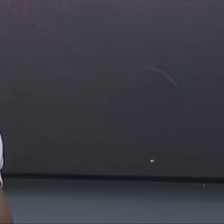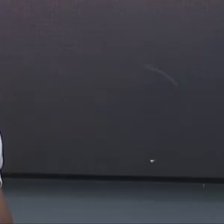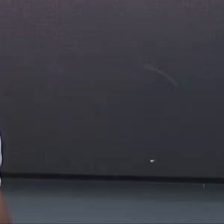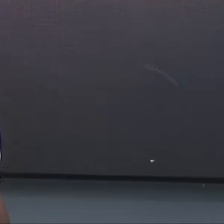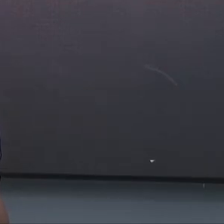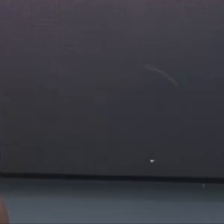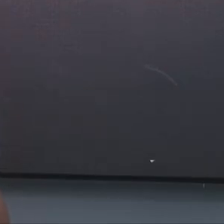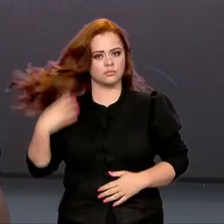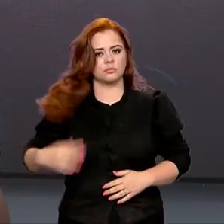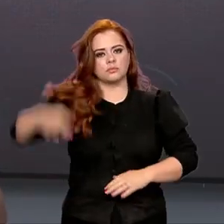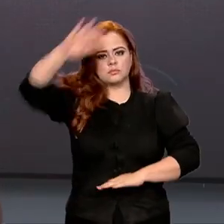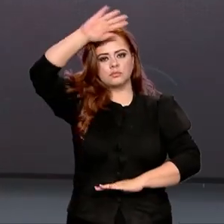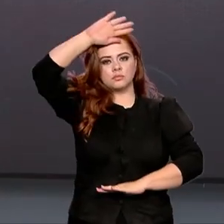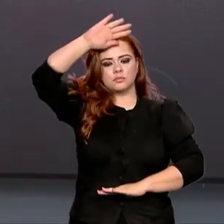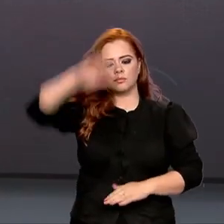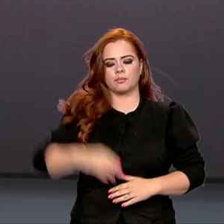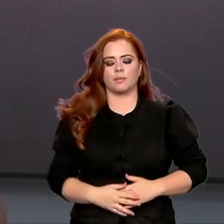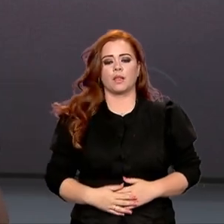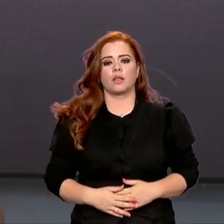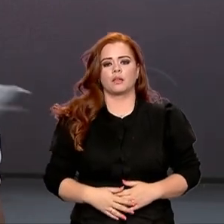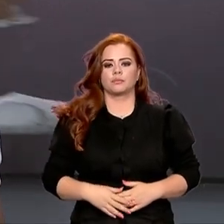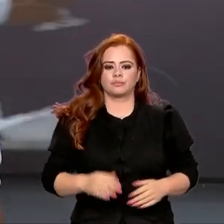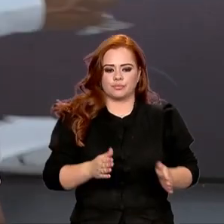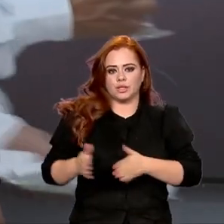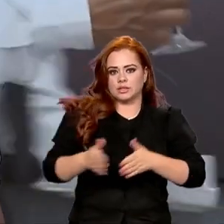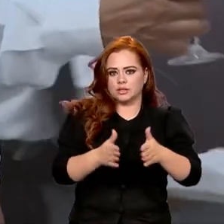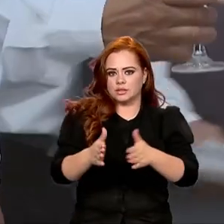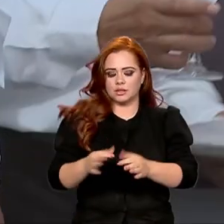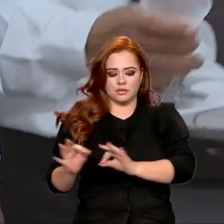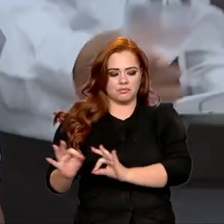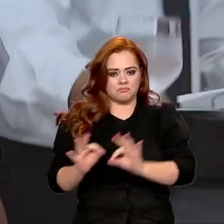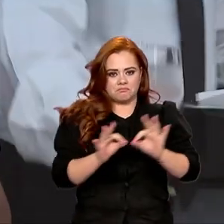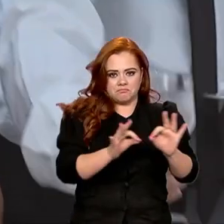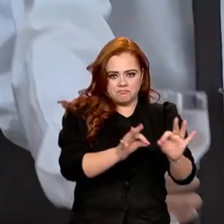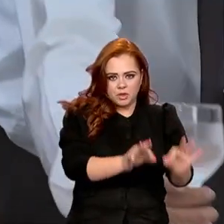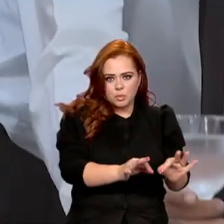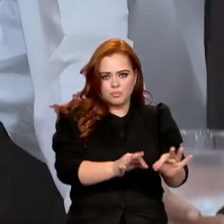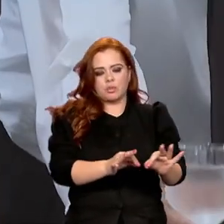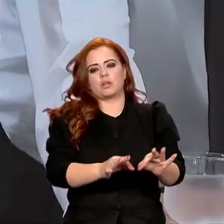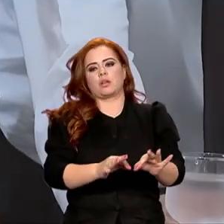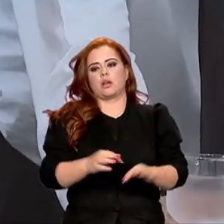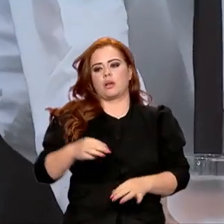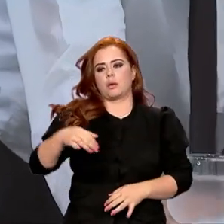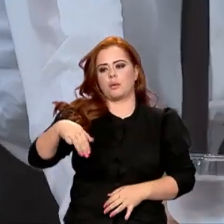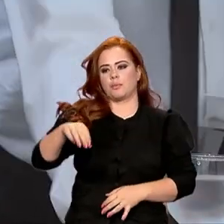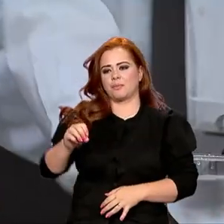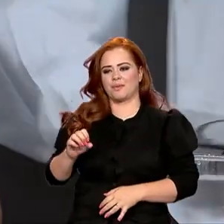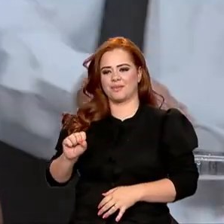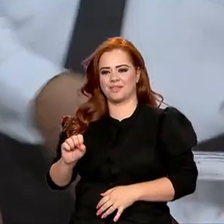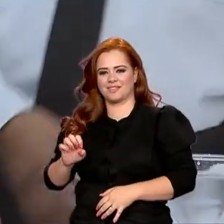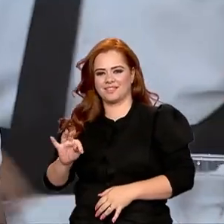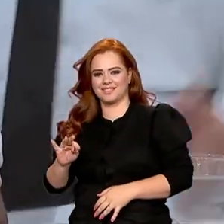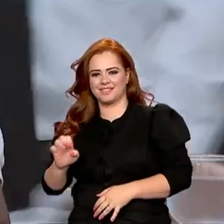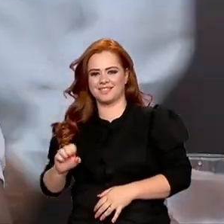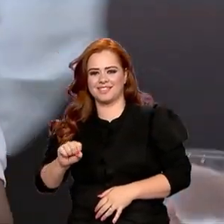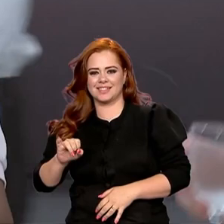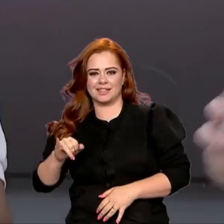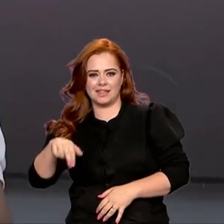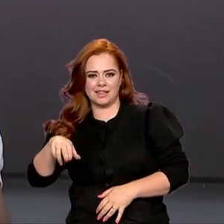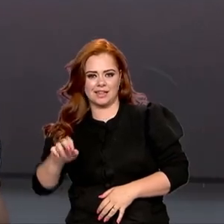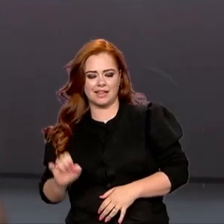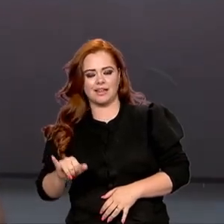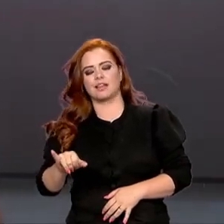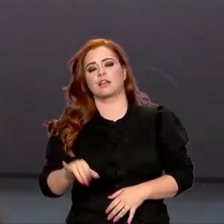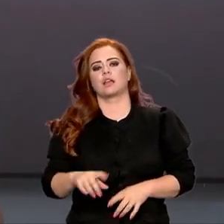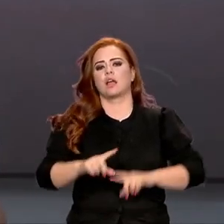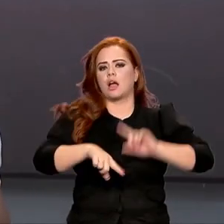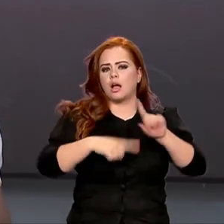Valéria e da estrada que vai ligar a Caburi e Mocambo ao Monte Sinai. Portanto, duas na zona rural e uma na cidade. A outra